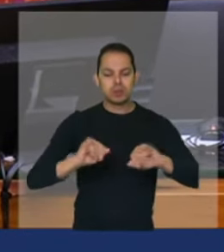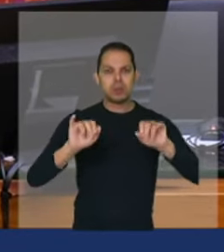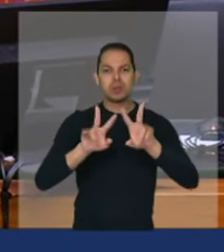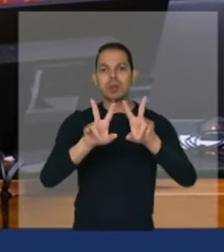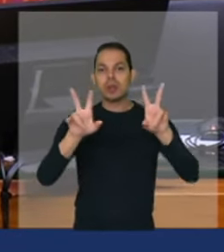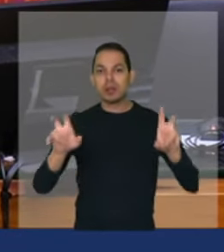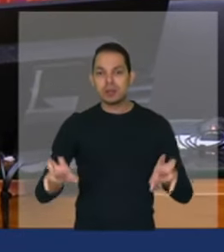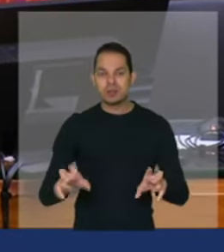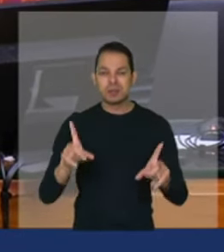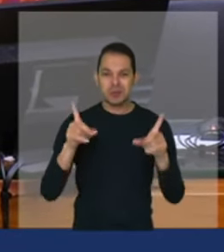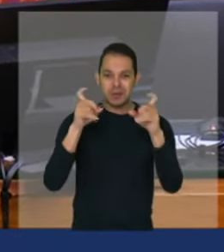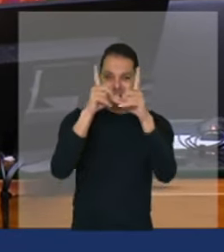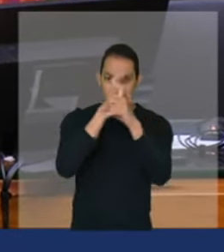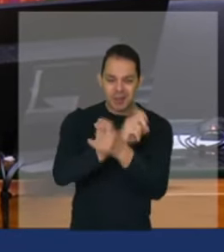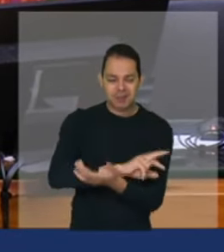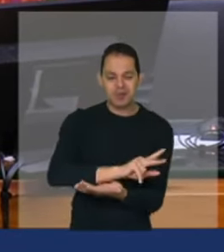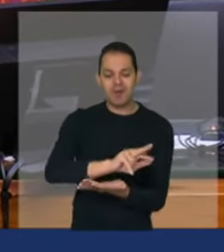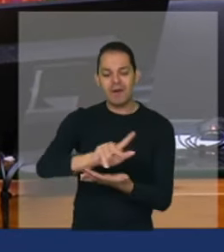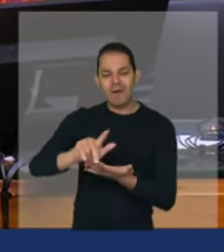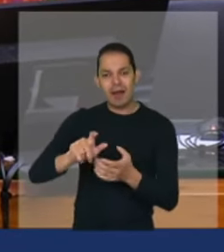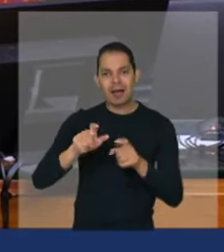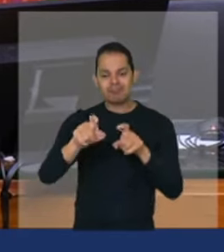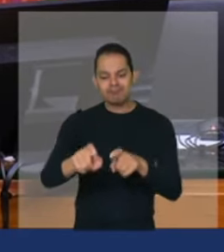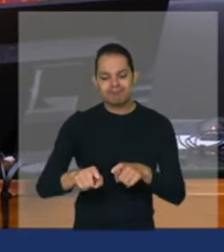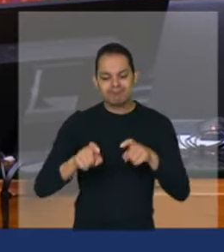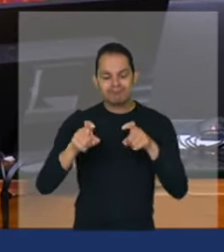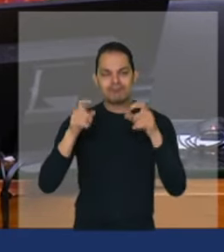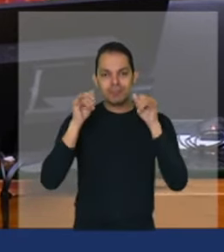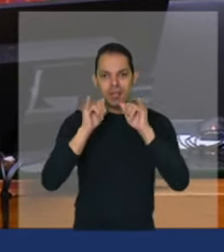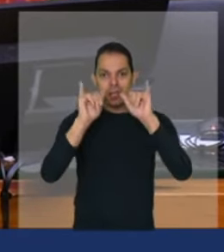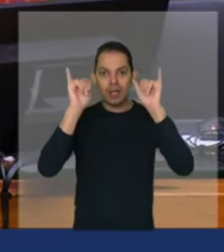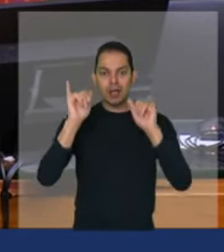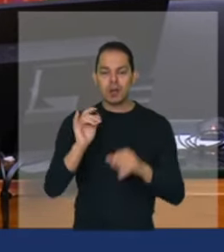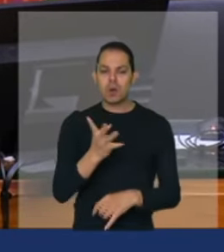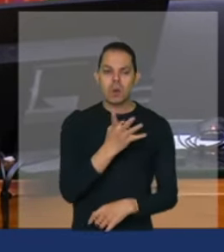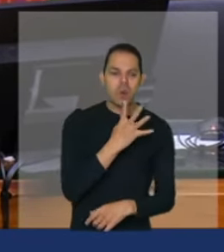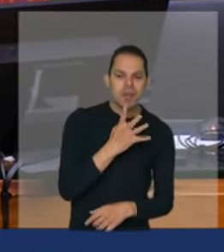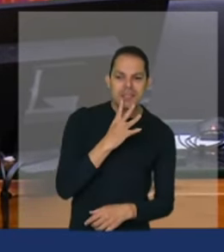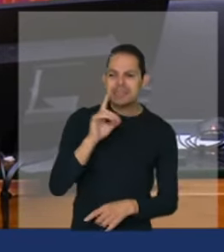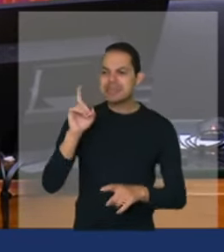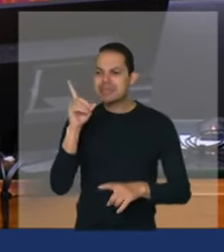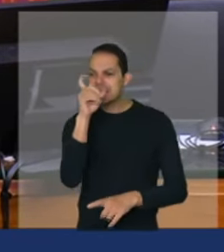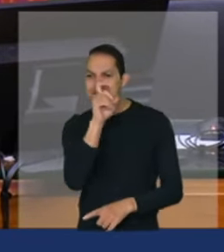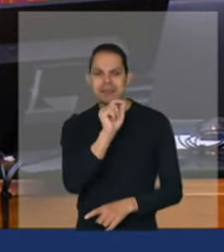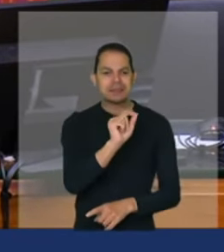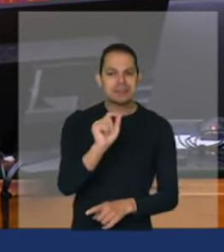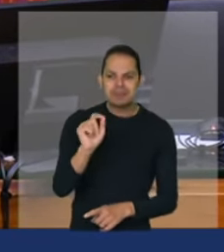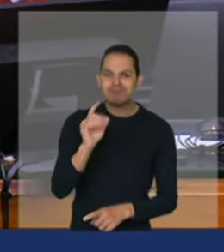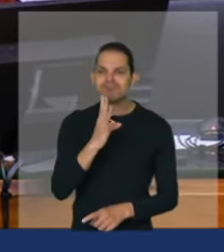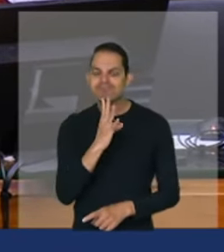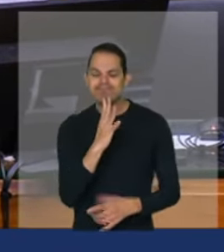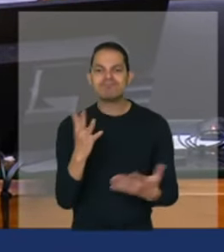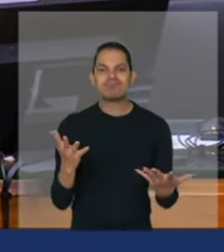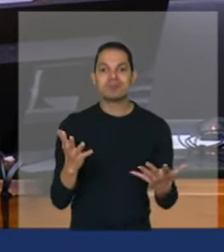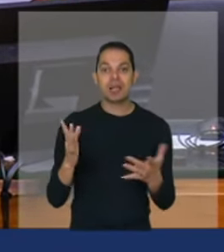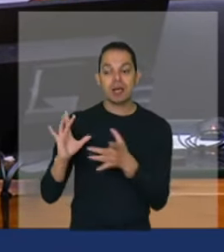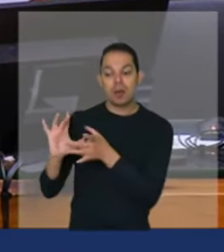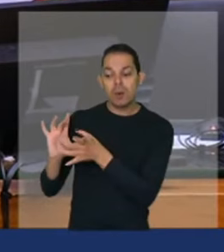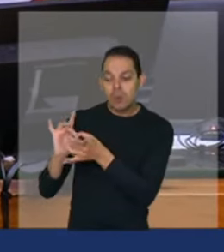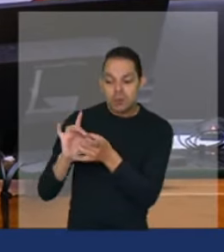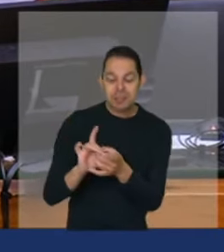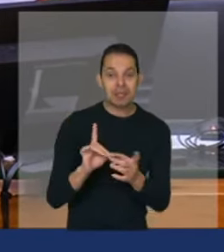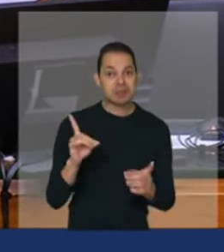familiar nacional e melhor conhecer os seus desafios. Esse cenário desafiador,